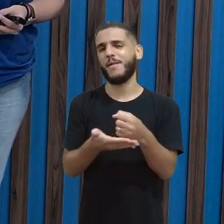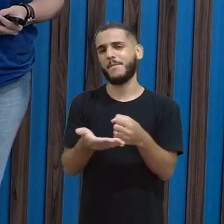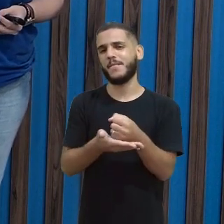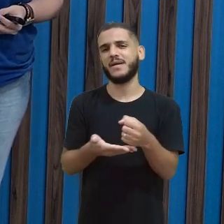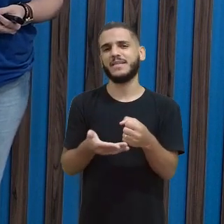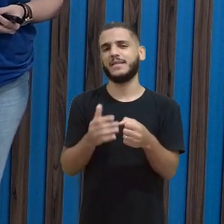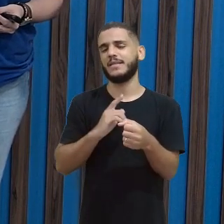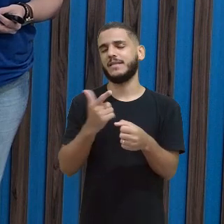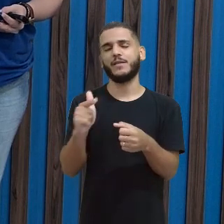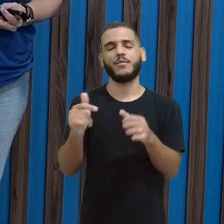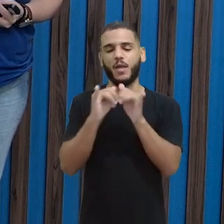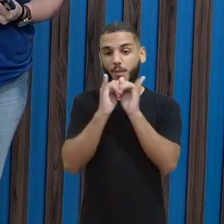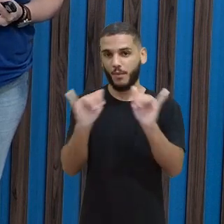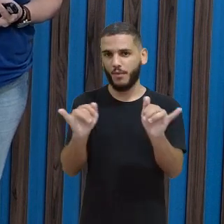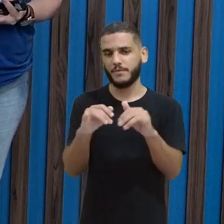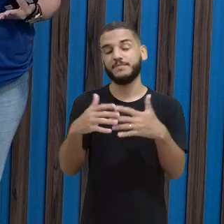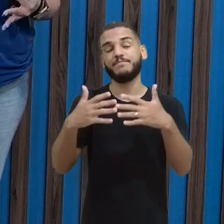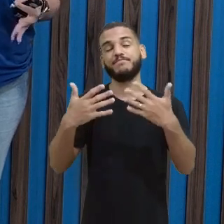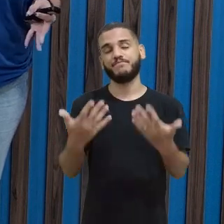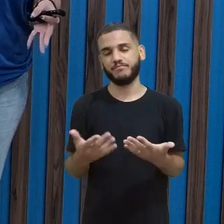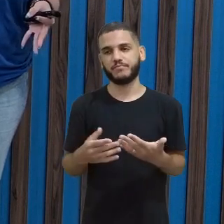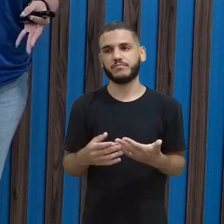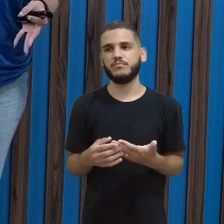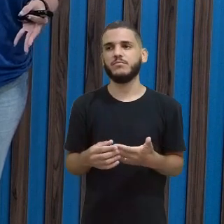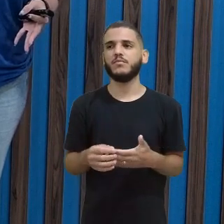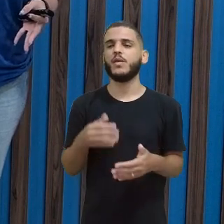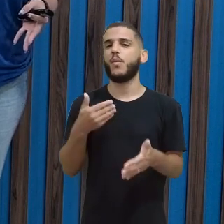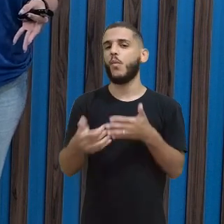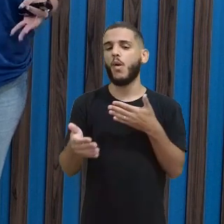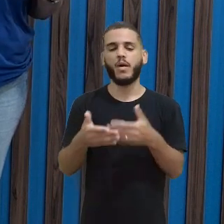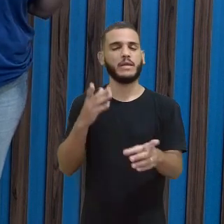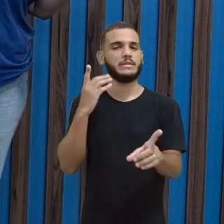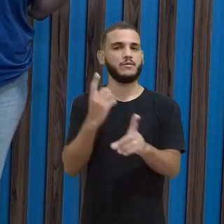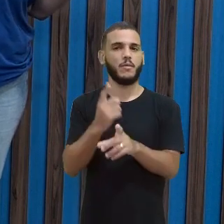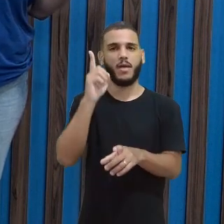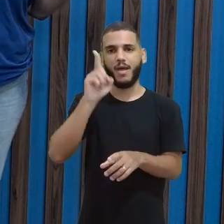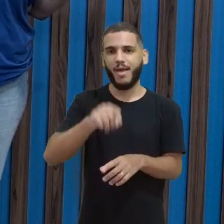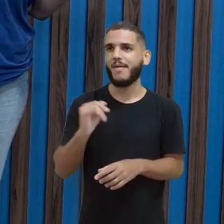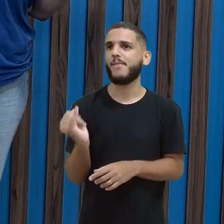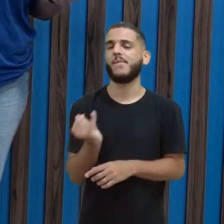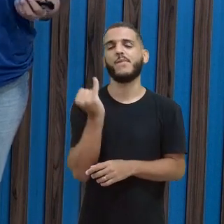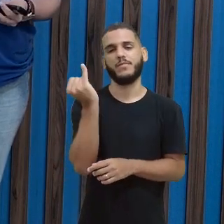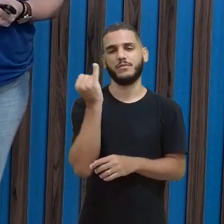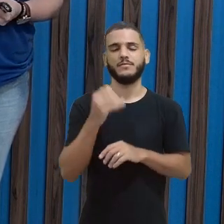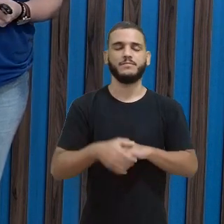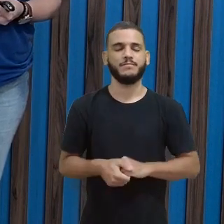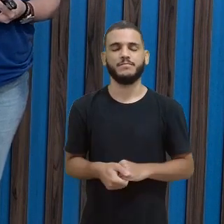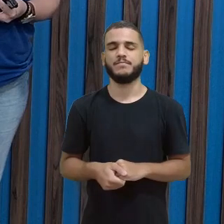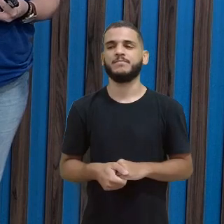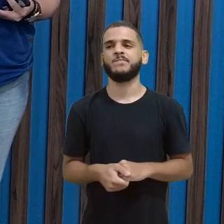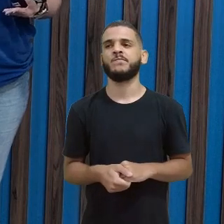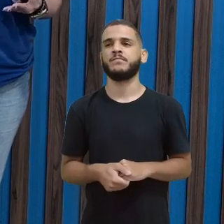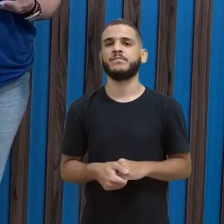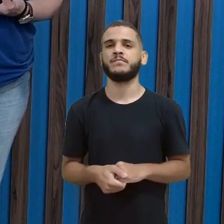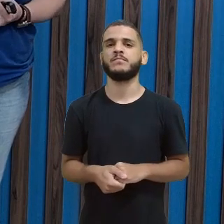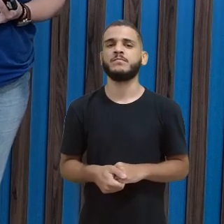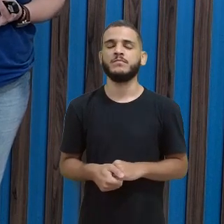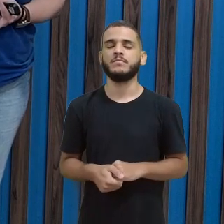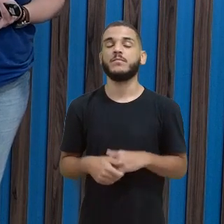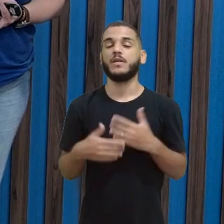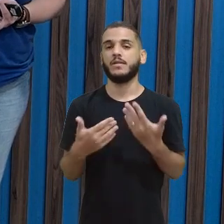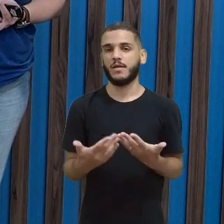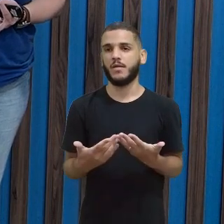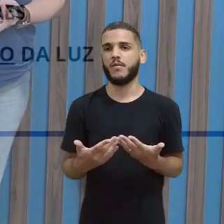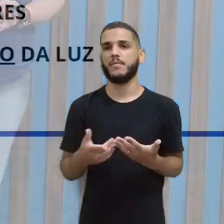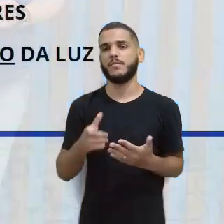não se fala tanto. Mas, enfim, qualquer descoberta é uma preciosidade, né. Mas vamos lá. Com